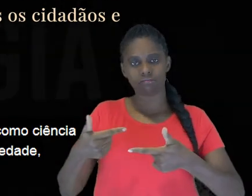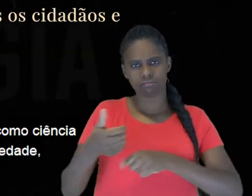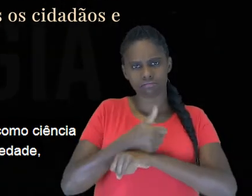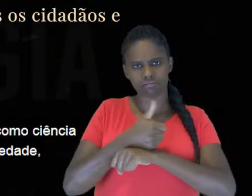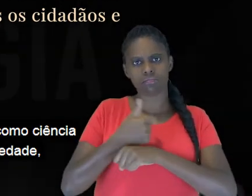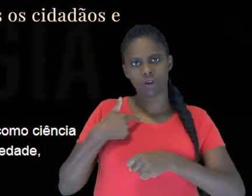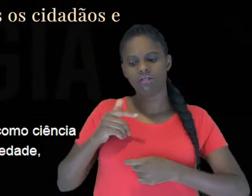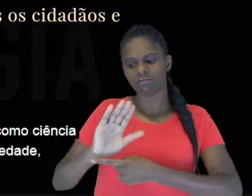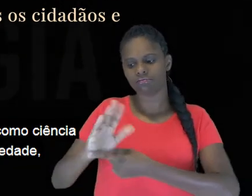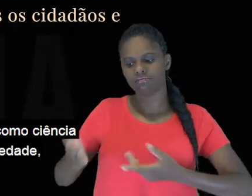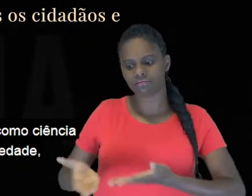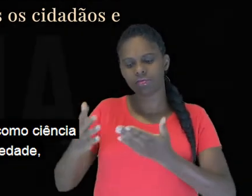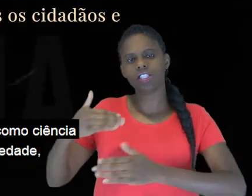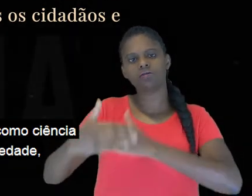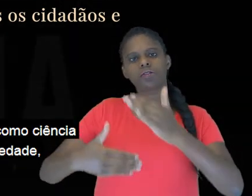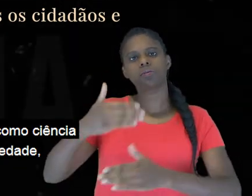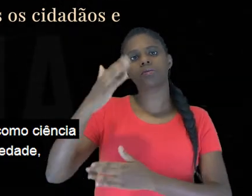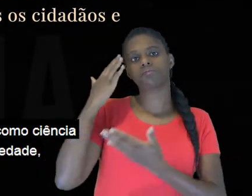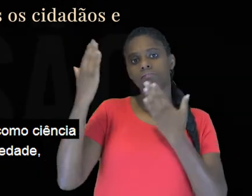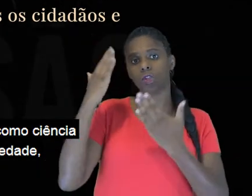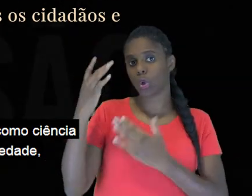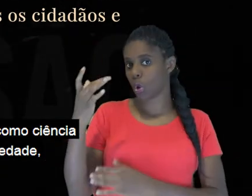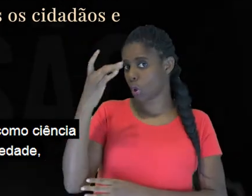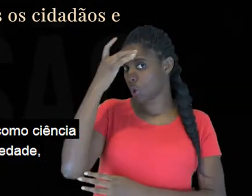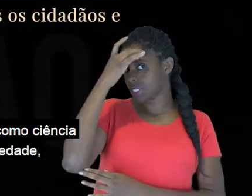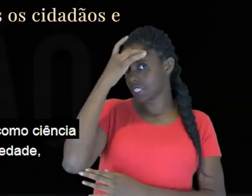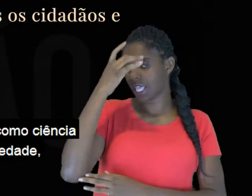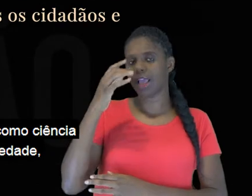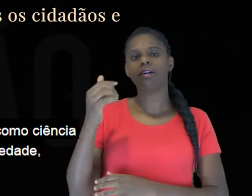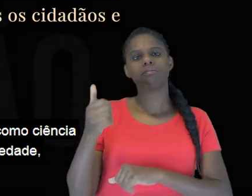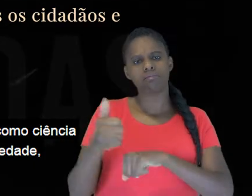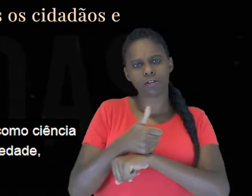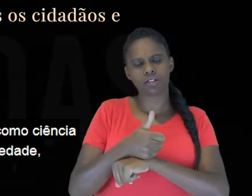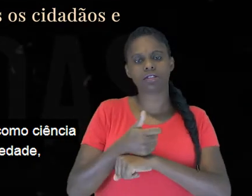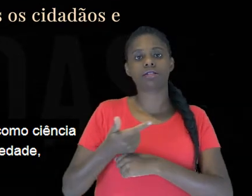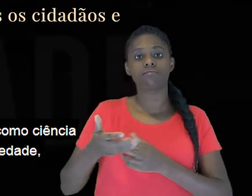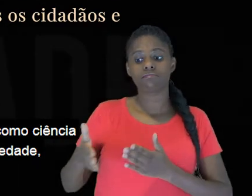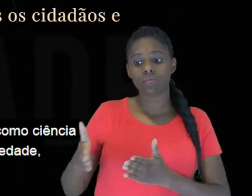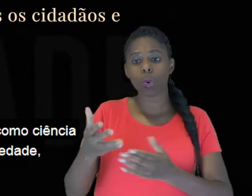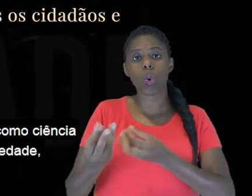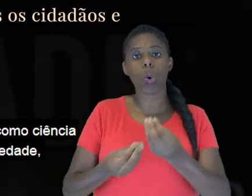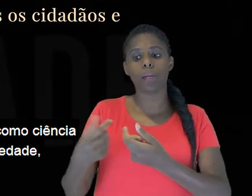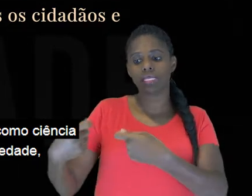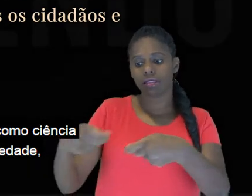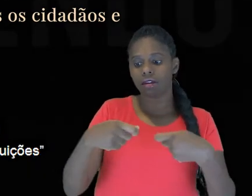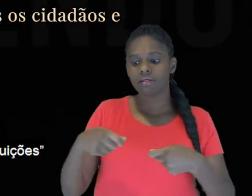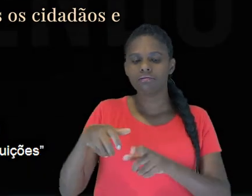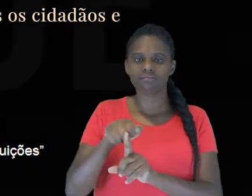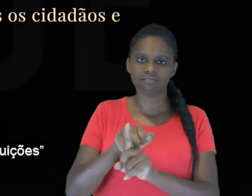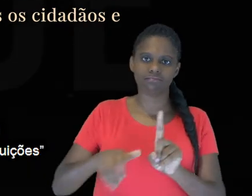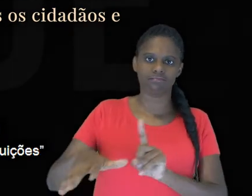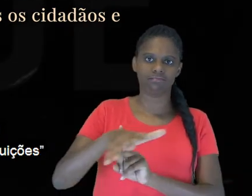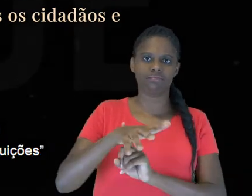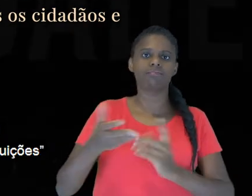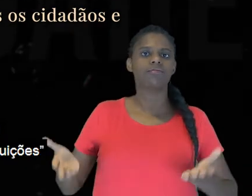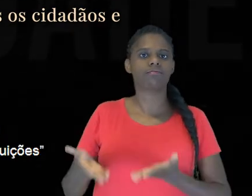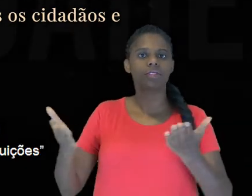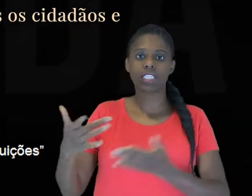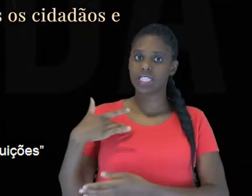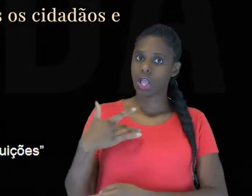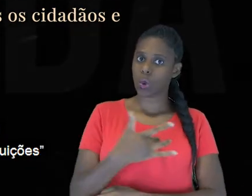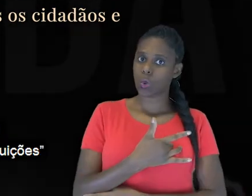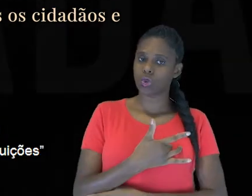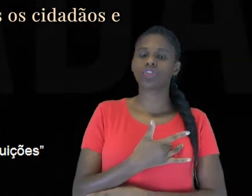o desenvolvimento da psicologia como ciência e profissão na direção das demandas da sociedade, promovendo saúde